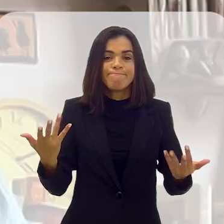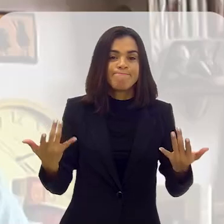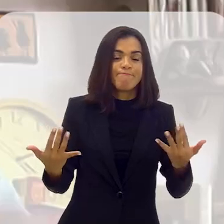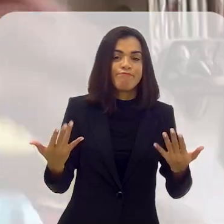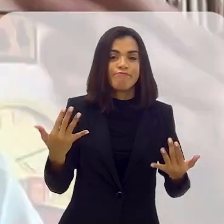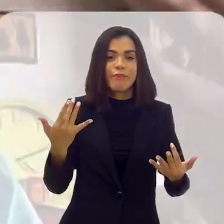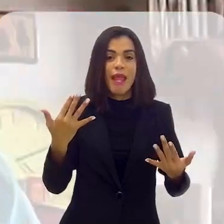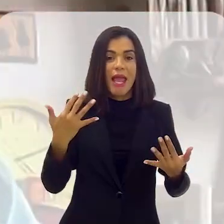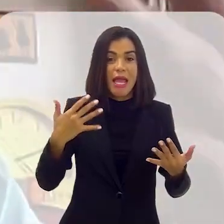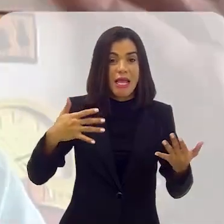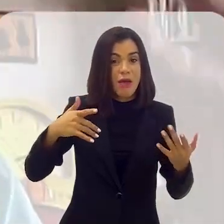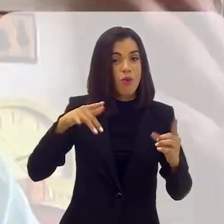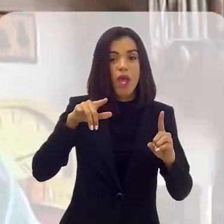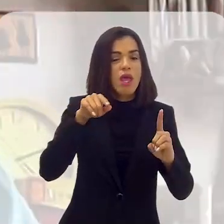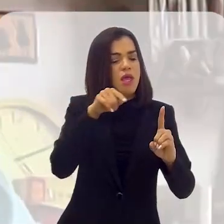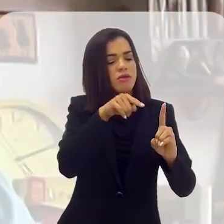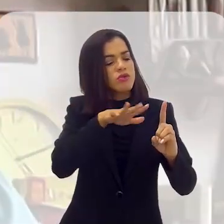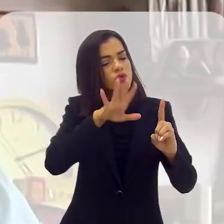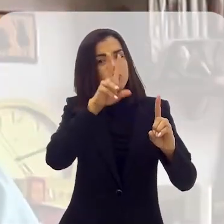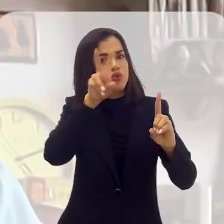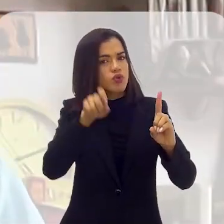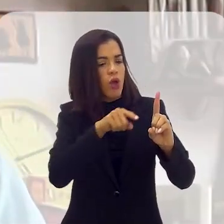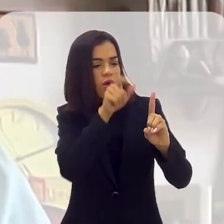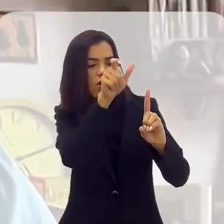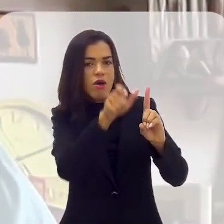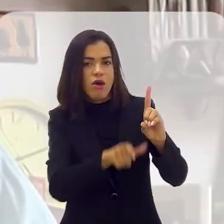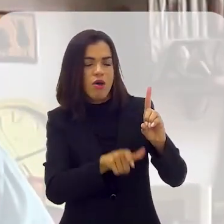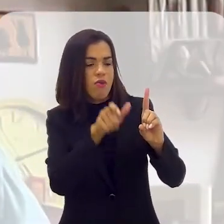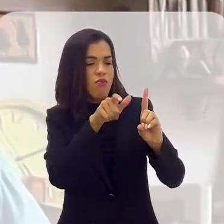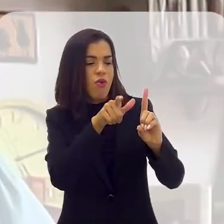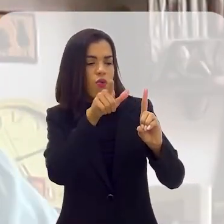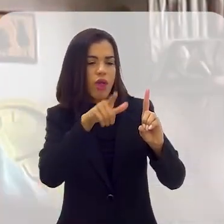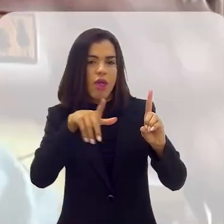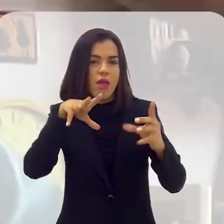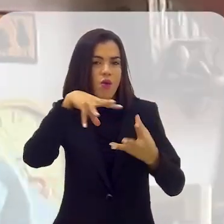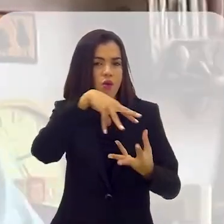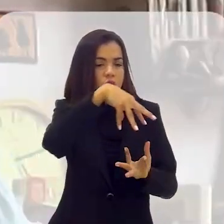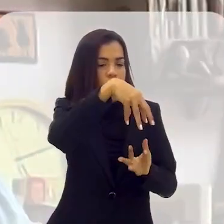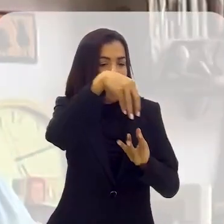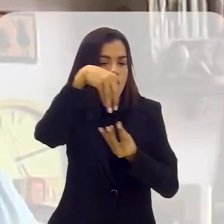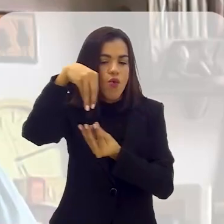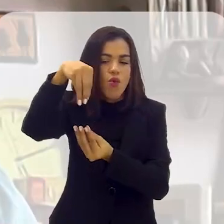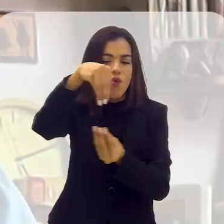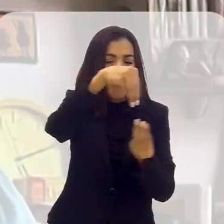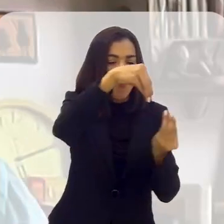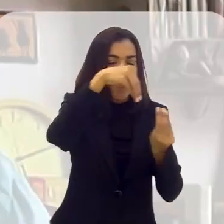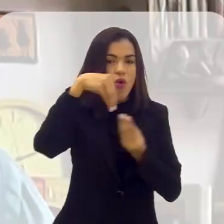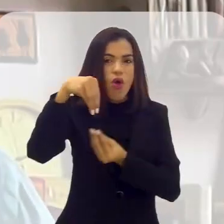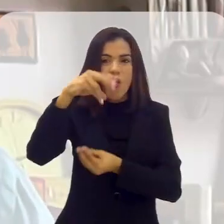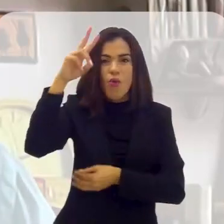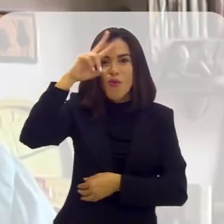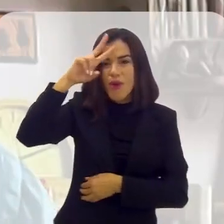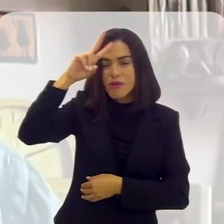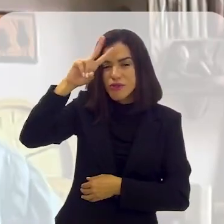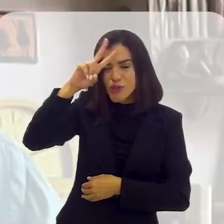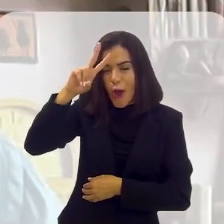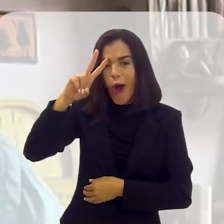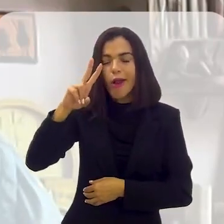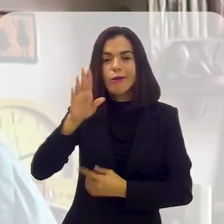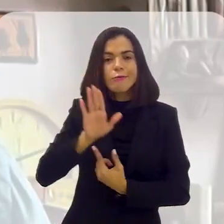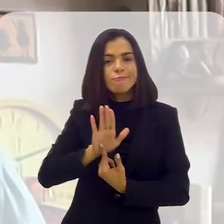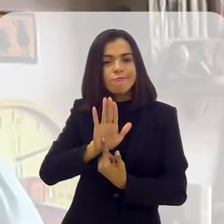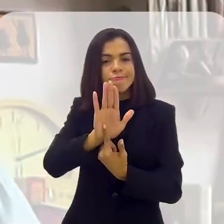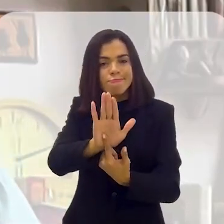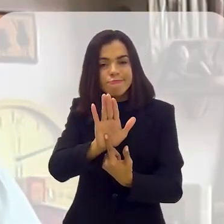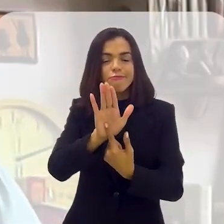Então, criou-se em torno dele uma aura, uma história que enfatiza